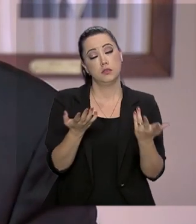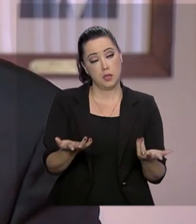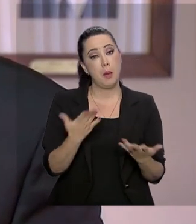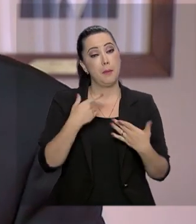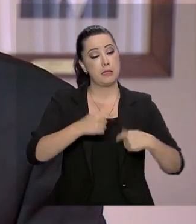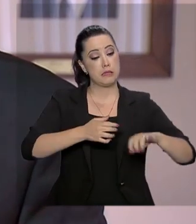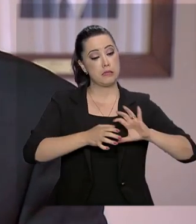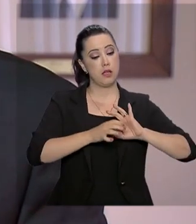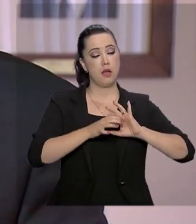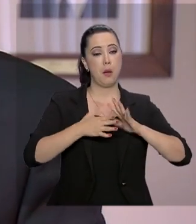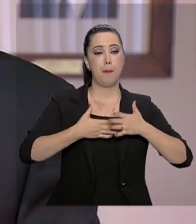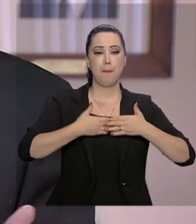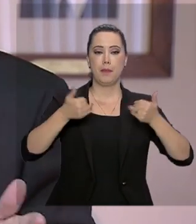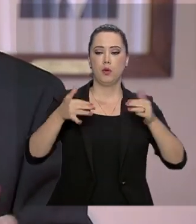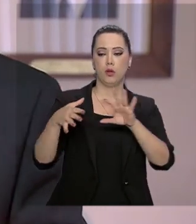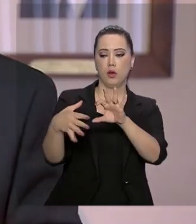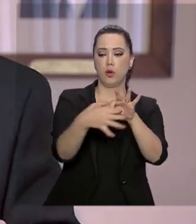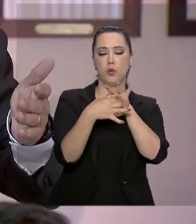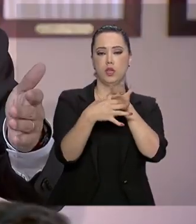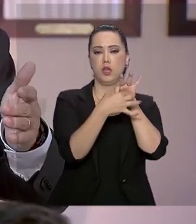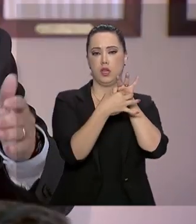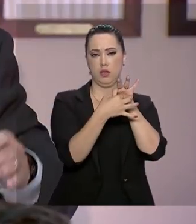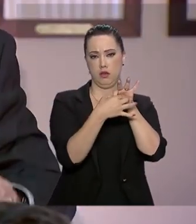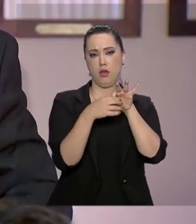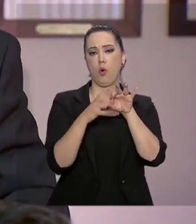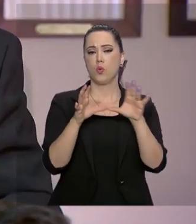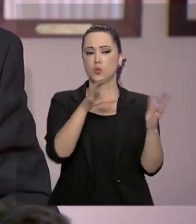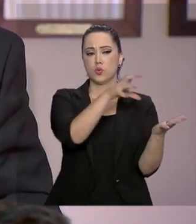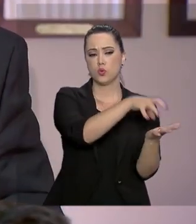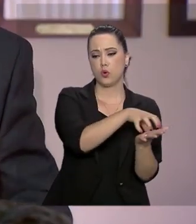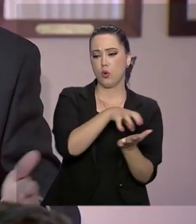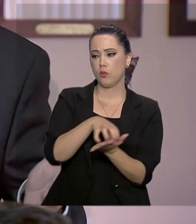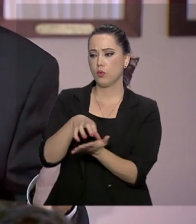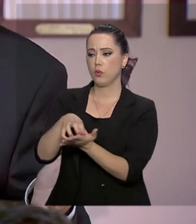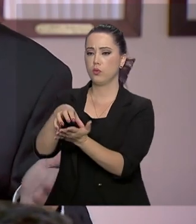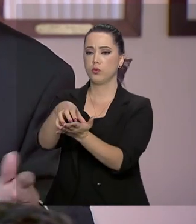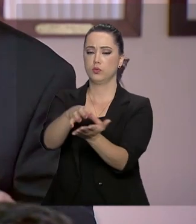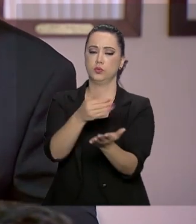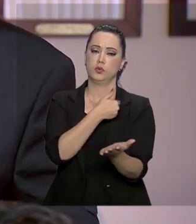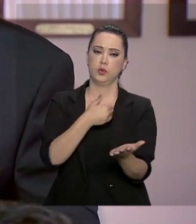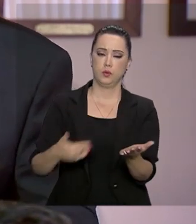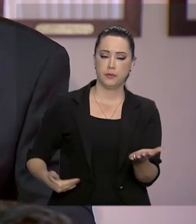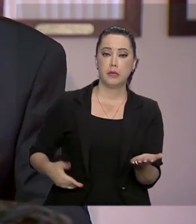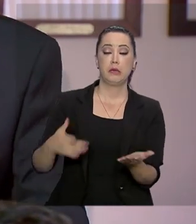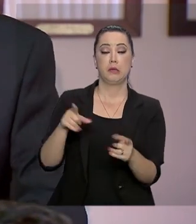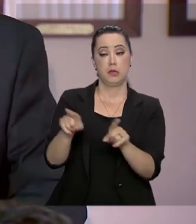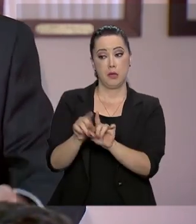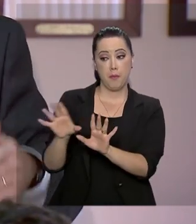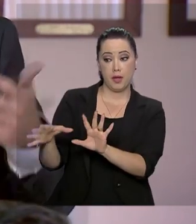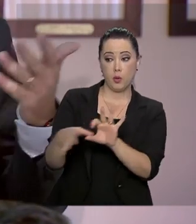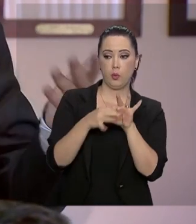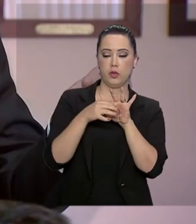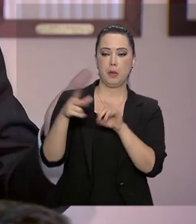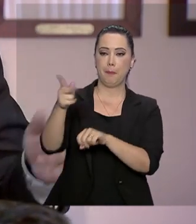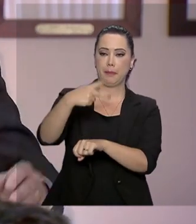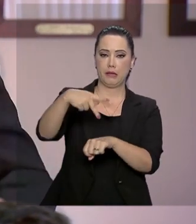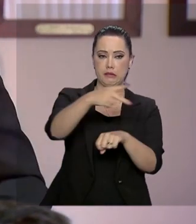as parcerias dos órgãos públicos para combater o crime e também a cooperação entre os países para evitar